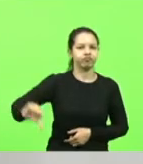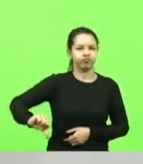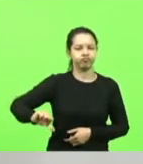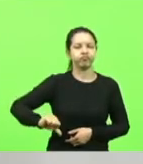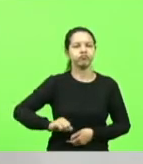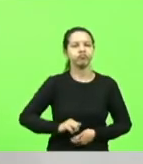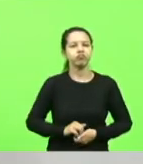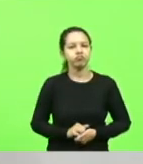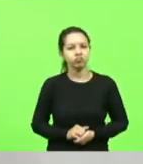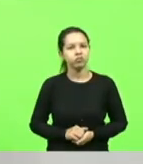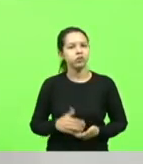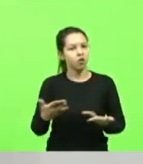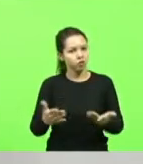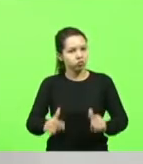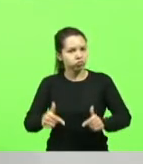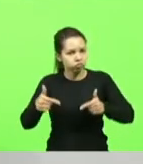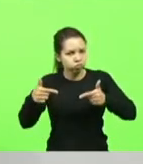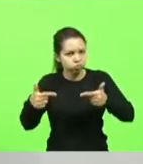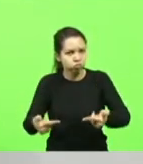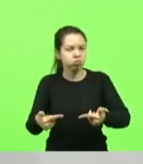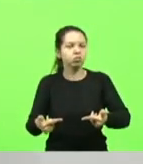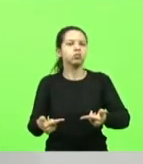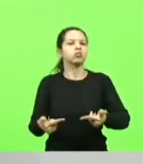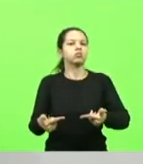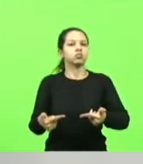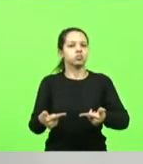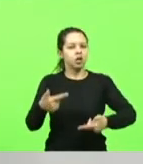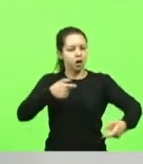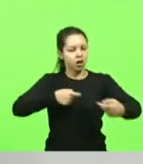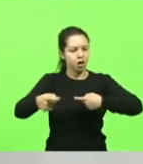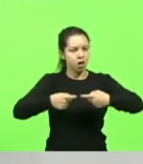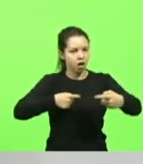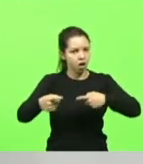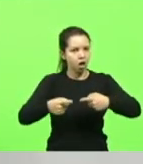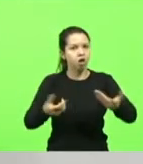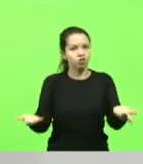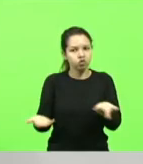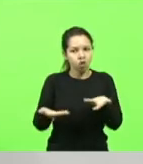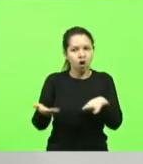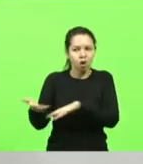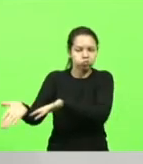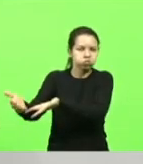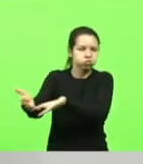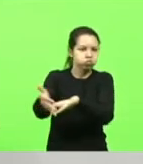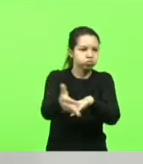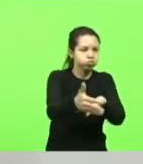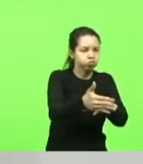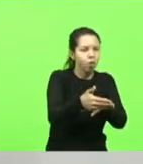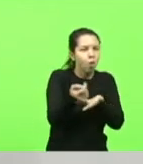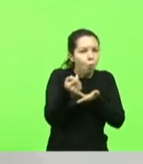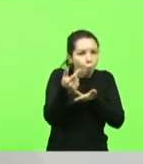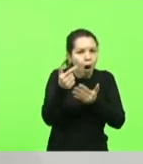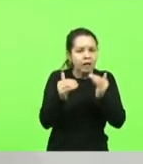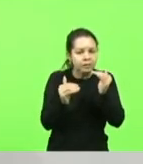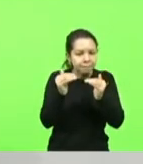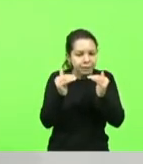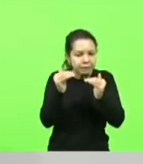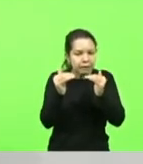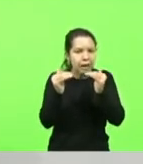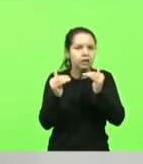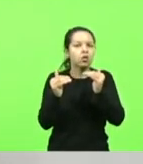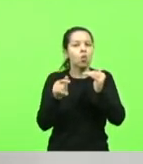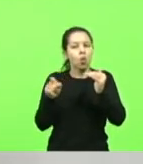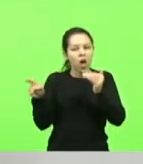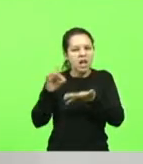Então se empenhe nessa batalha. Estamos coletando aí, nós estamos praticamente empatados. E como eu disse, o nosso inimigo não está